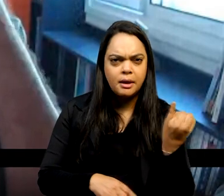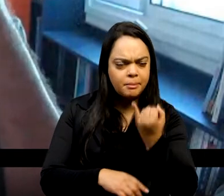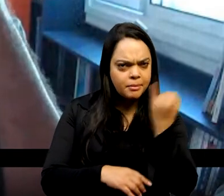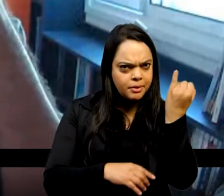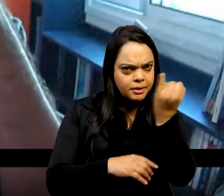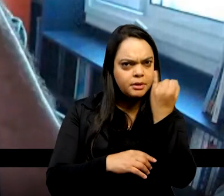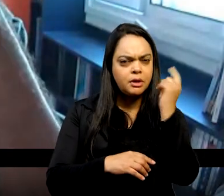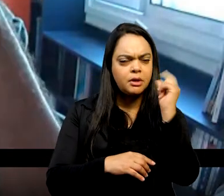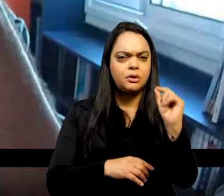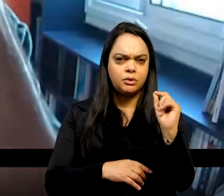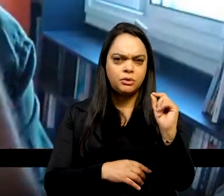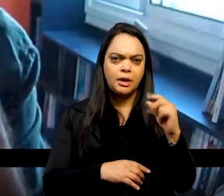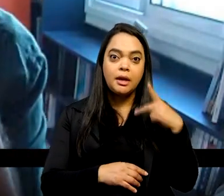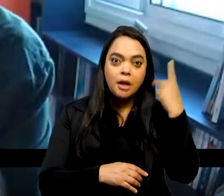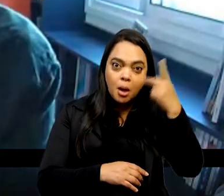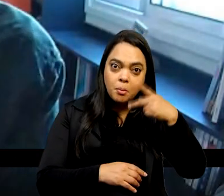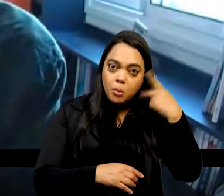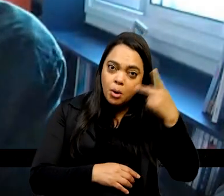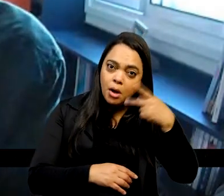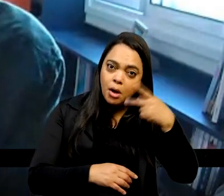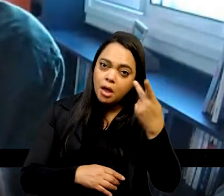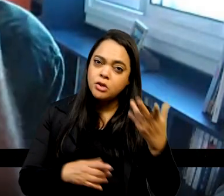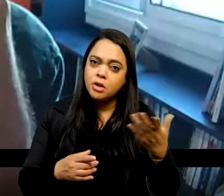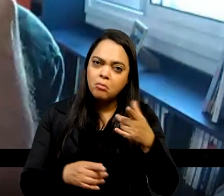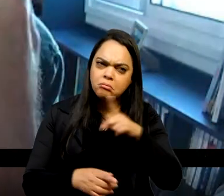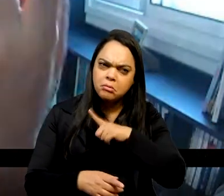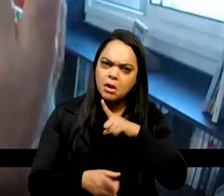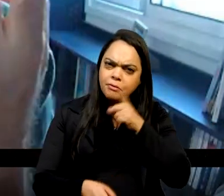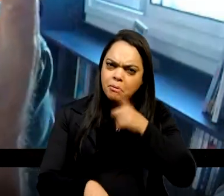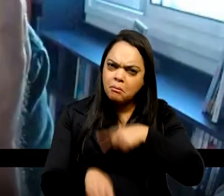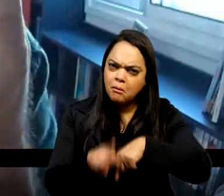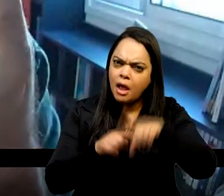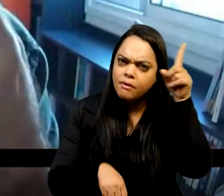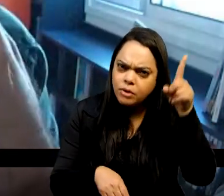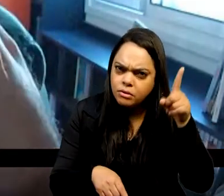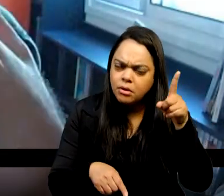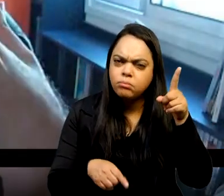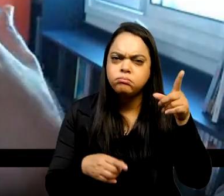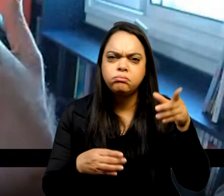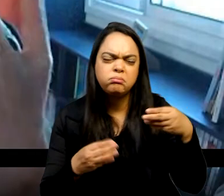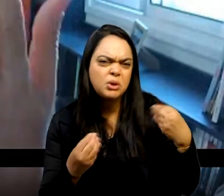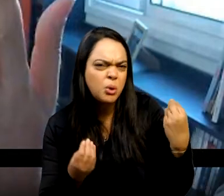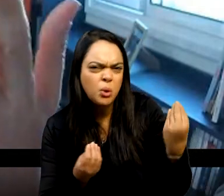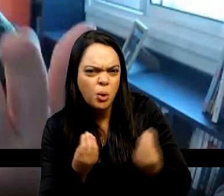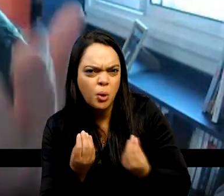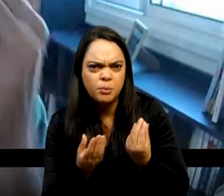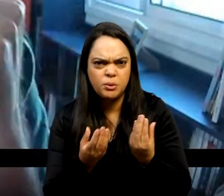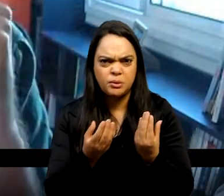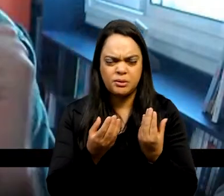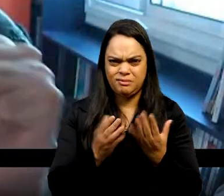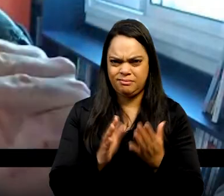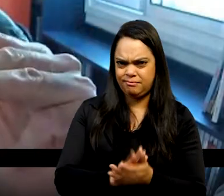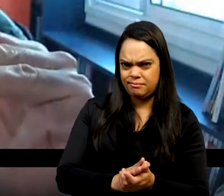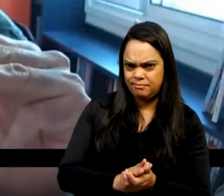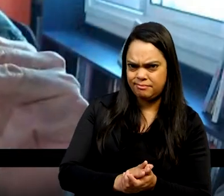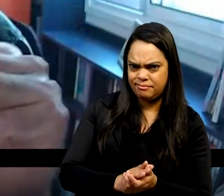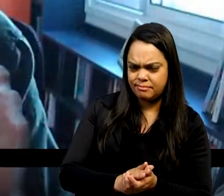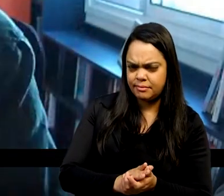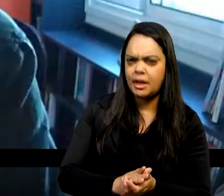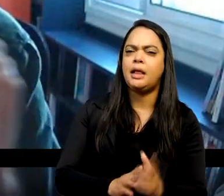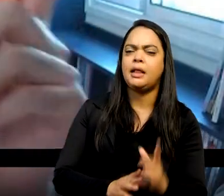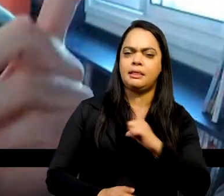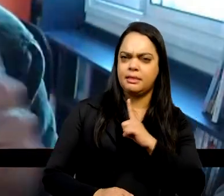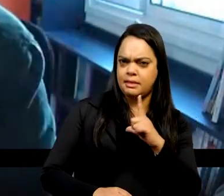ruptura política. Então, a ideia da revolução benigna, porque pacífica, e por isso superior